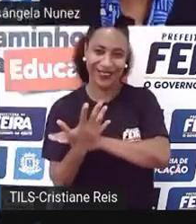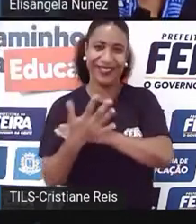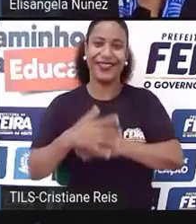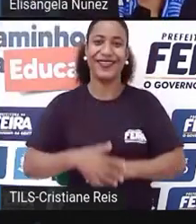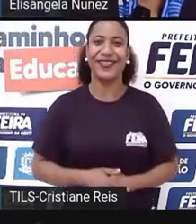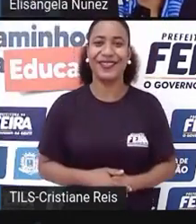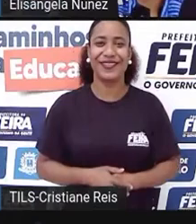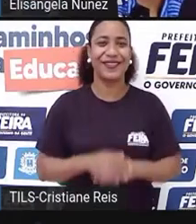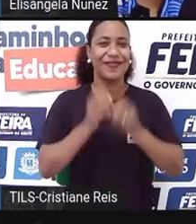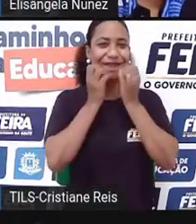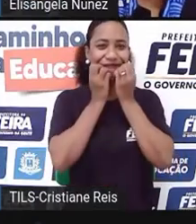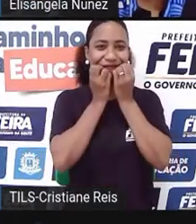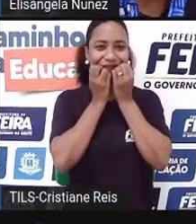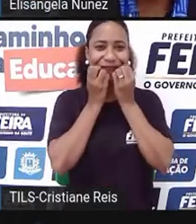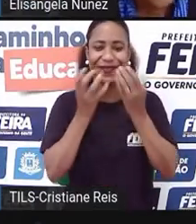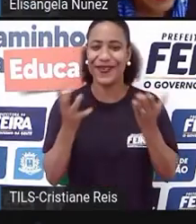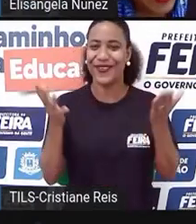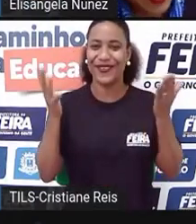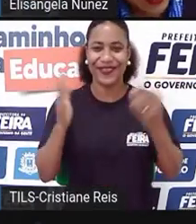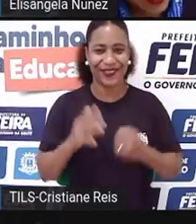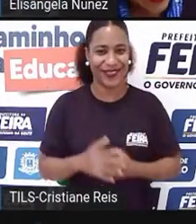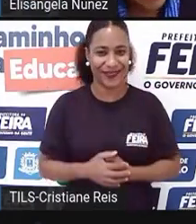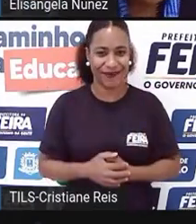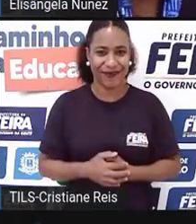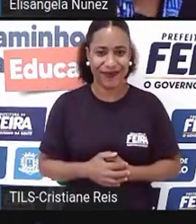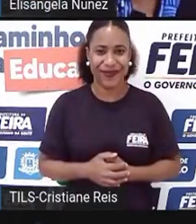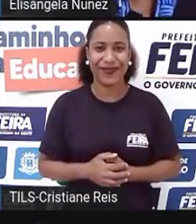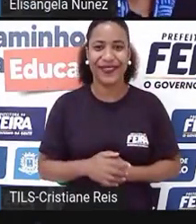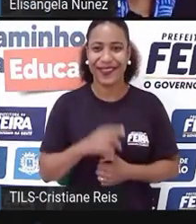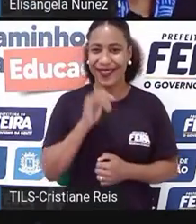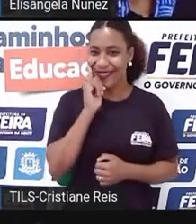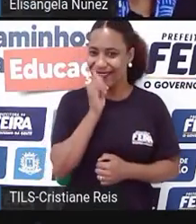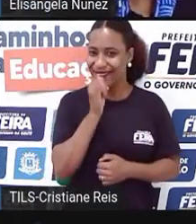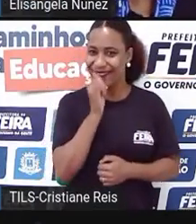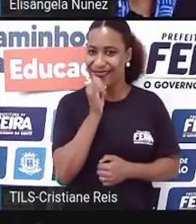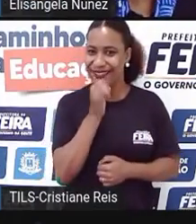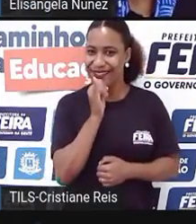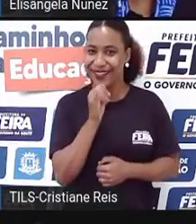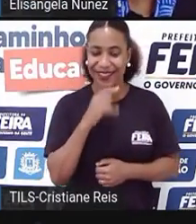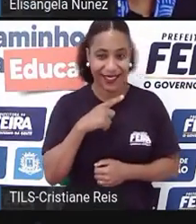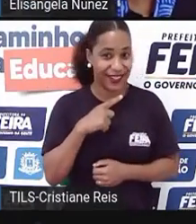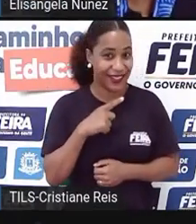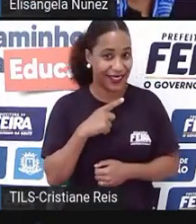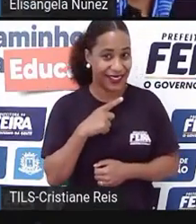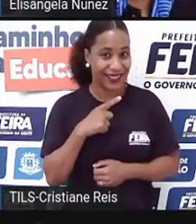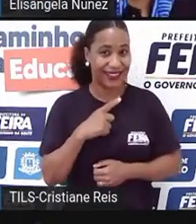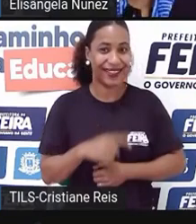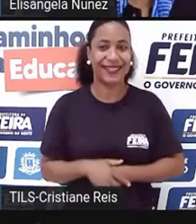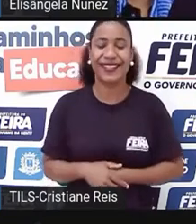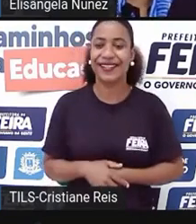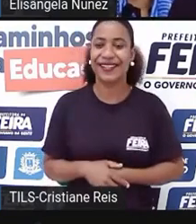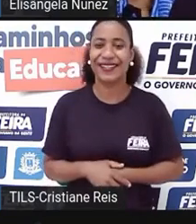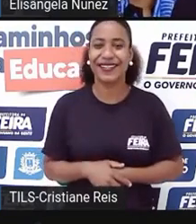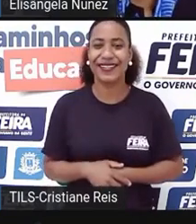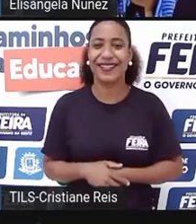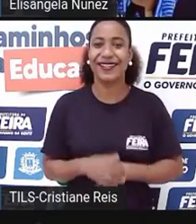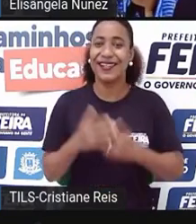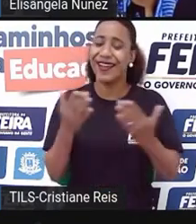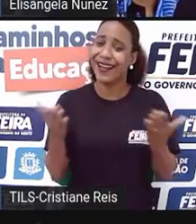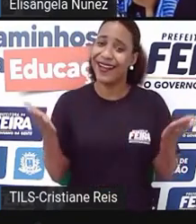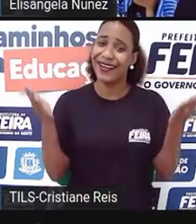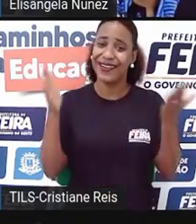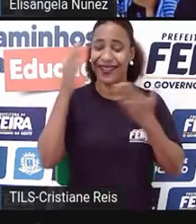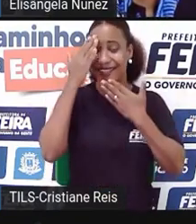Prontinho. Então, é isso. Mais algum recadinho aí rapidinho para os nossos alunos? Ah, Felipe, agradecer